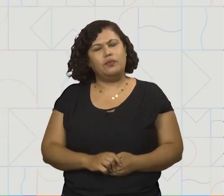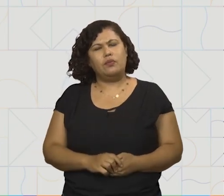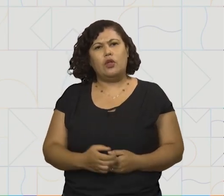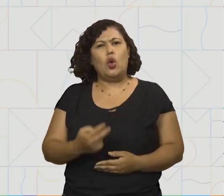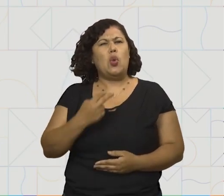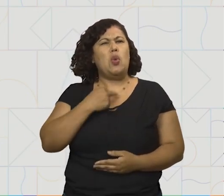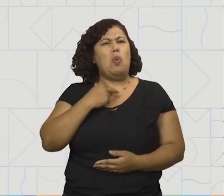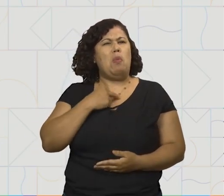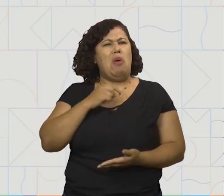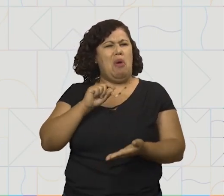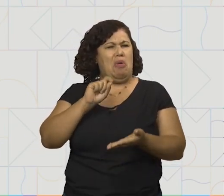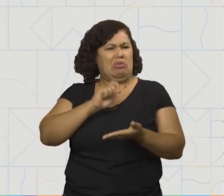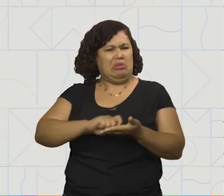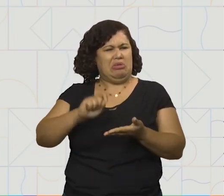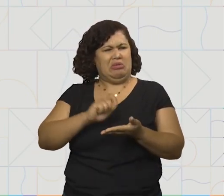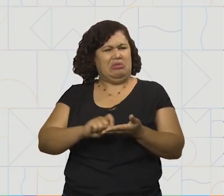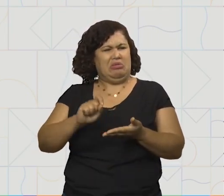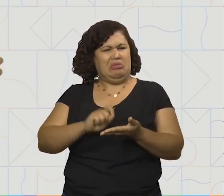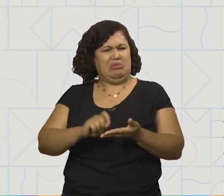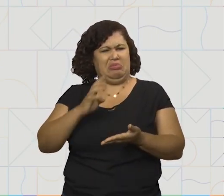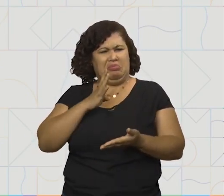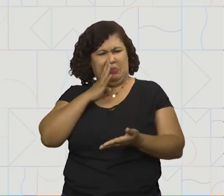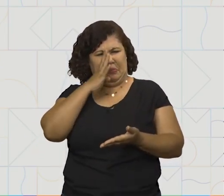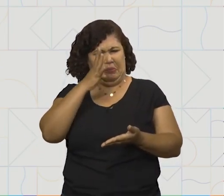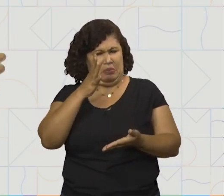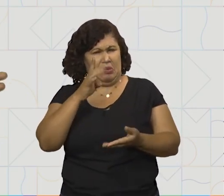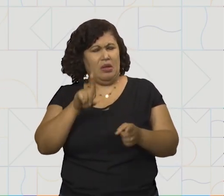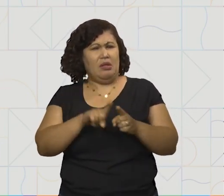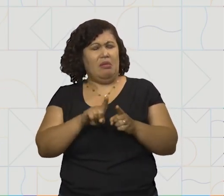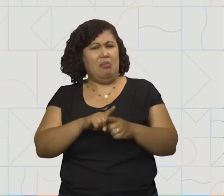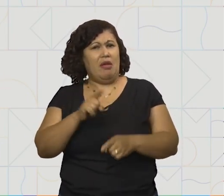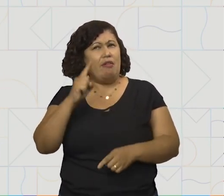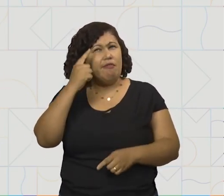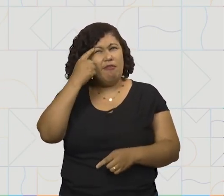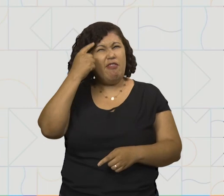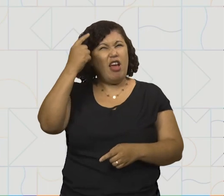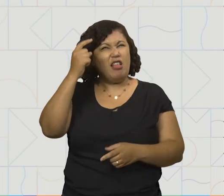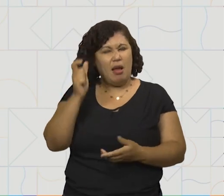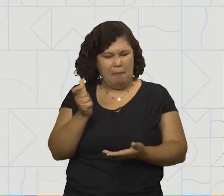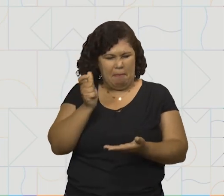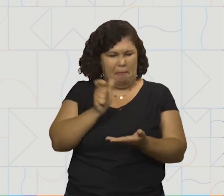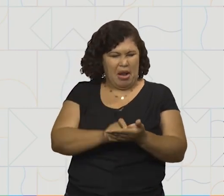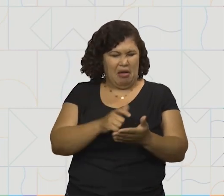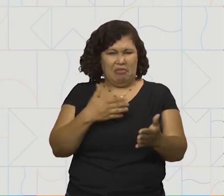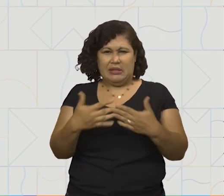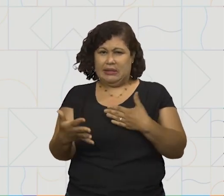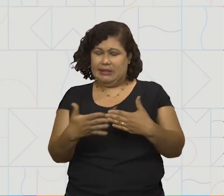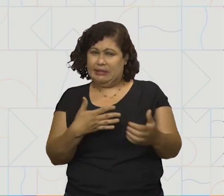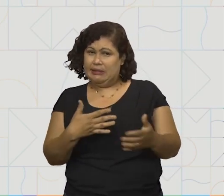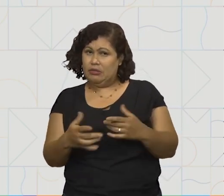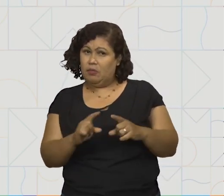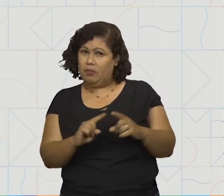podemos escrever de qualquer jeito ou ficar inventando palavras. E é por isso que hoje você irá conhecer